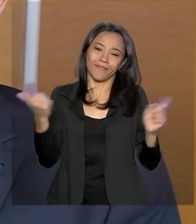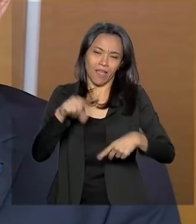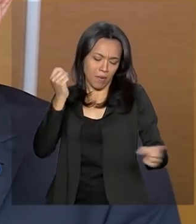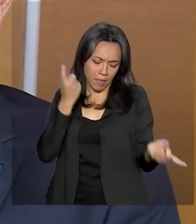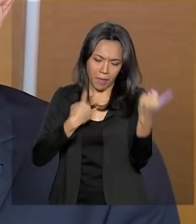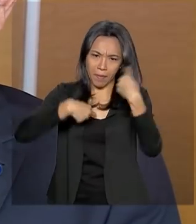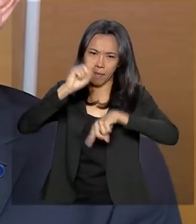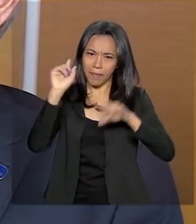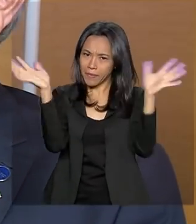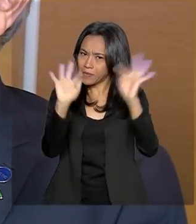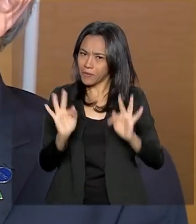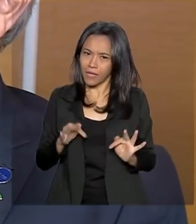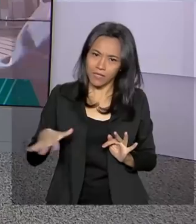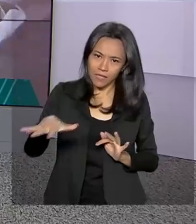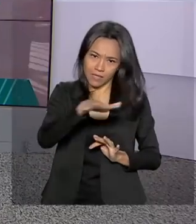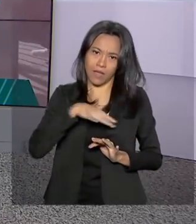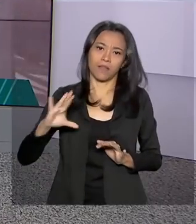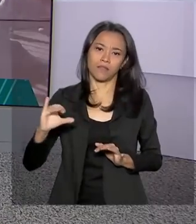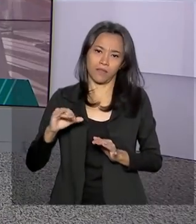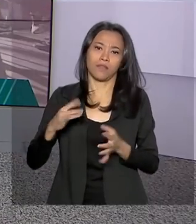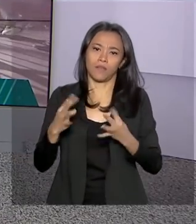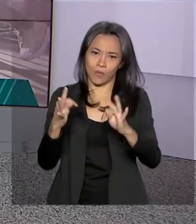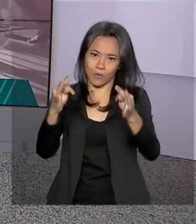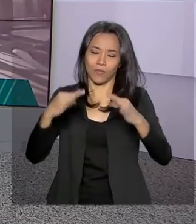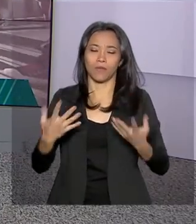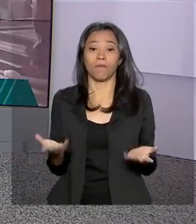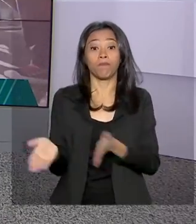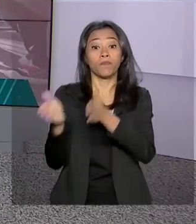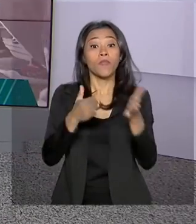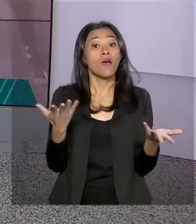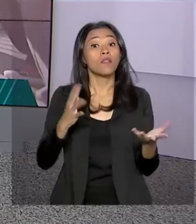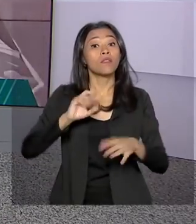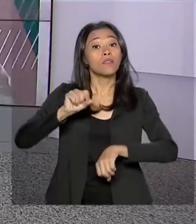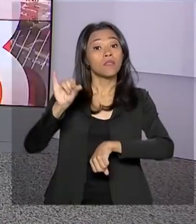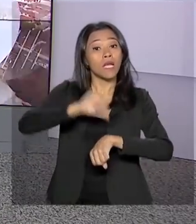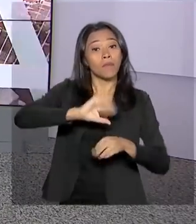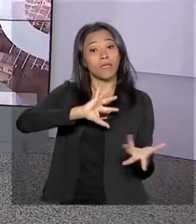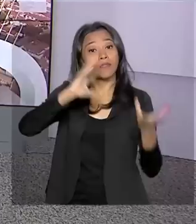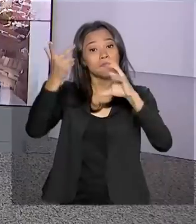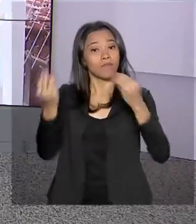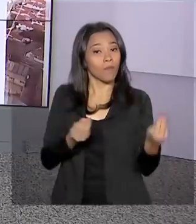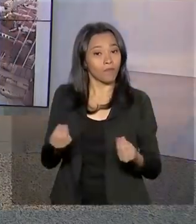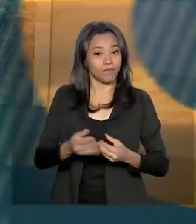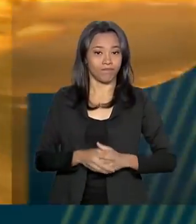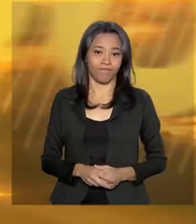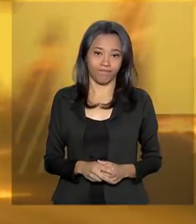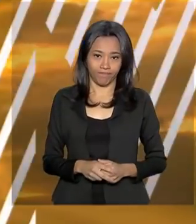sucesso e felicidade nessas carreiras. Hora de saber como fica o tempo em algumas capitais.